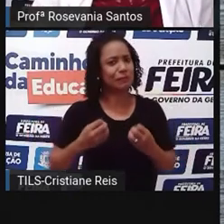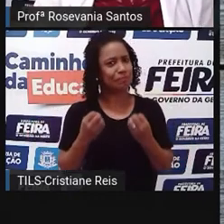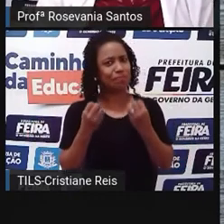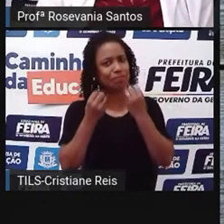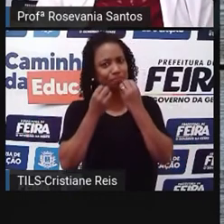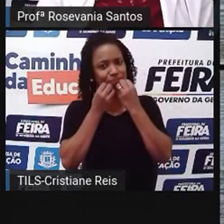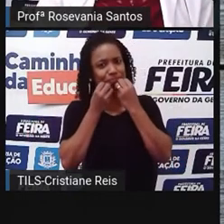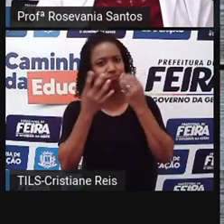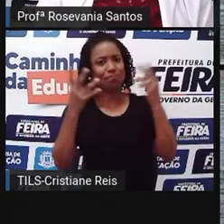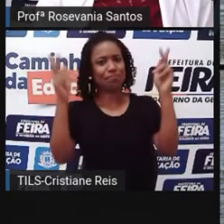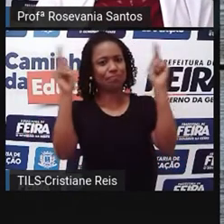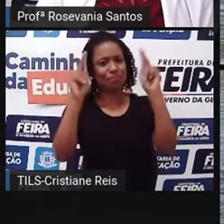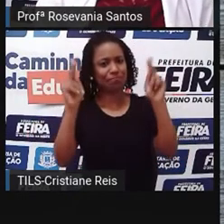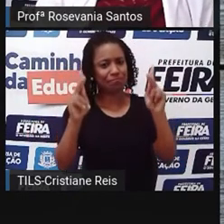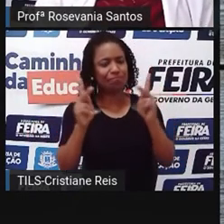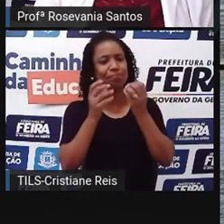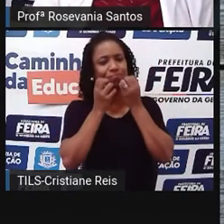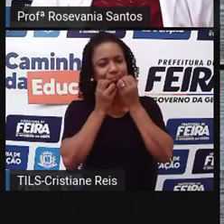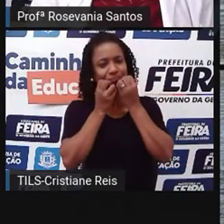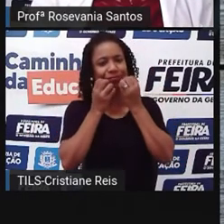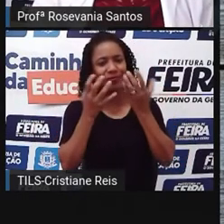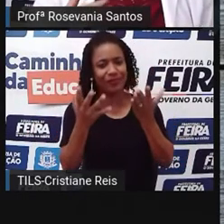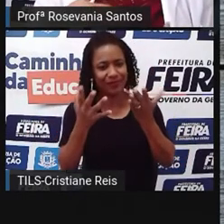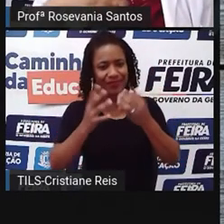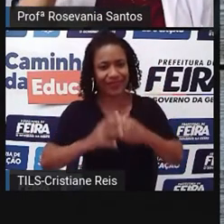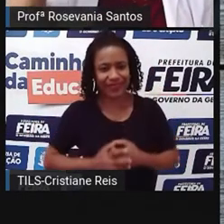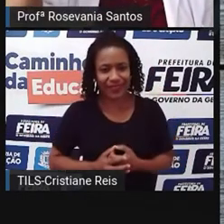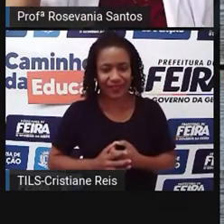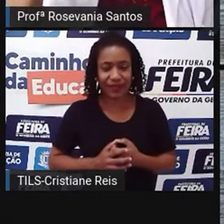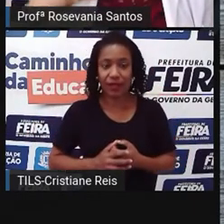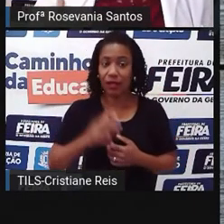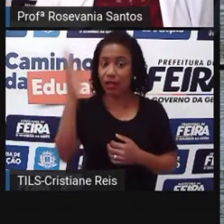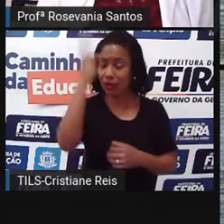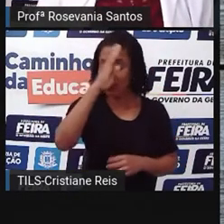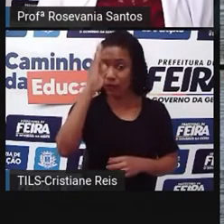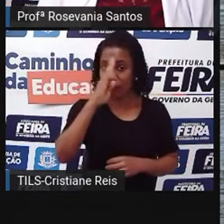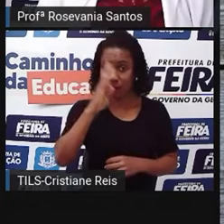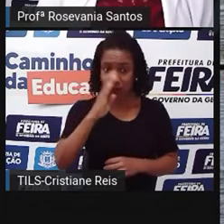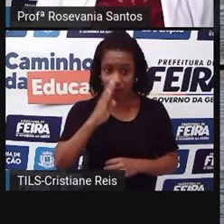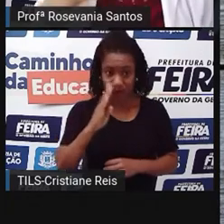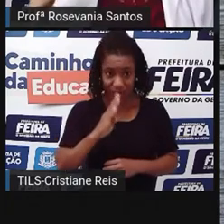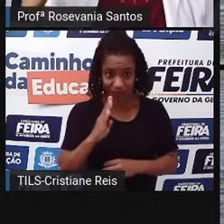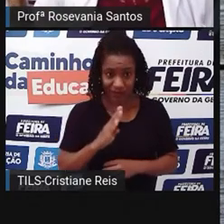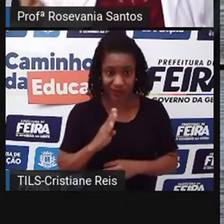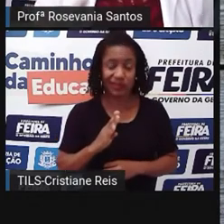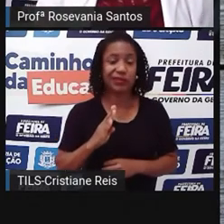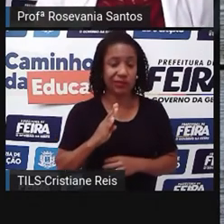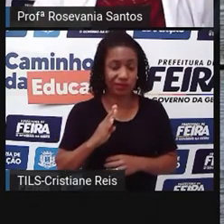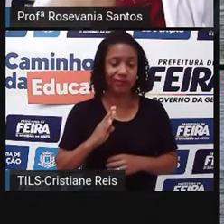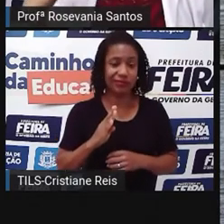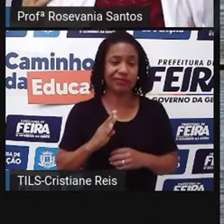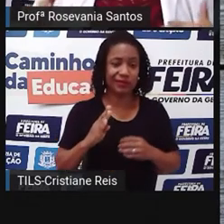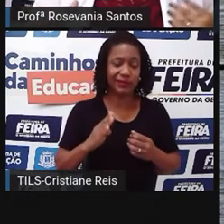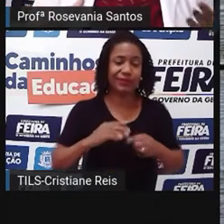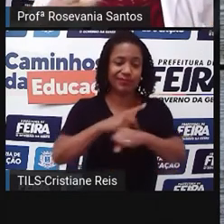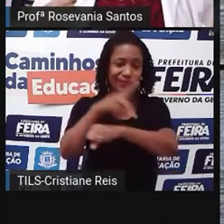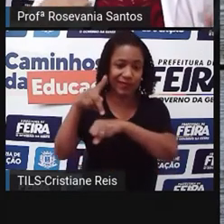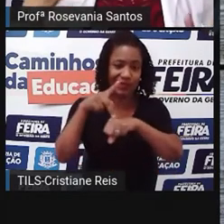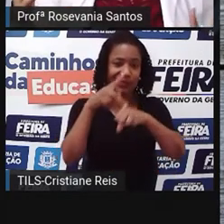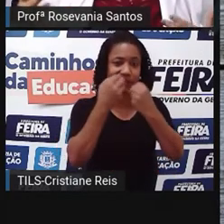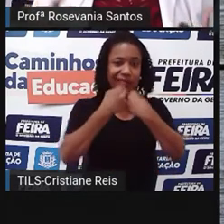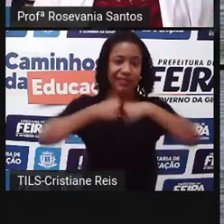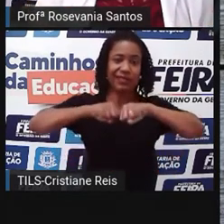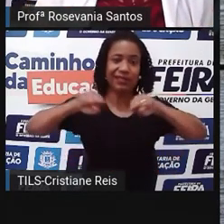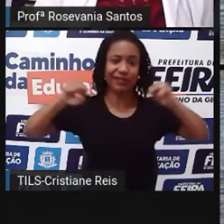através das vegetações. O Brasil, por se tratar de um país, né, de extensão grande e que pega, né,